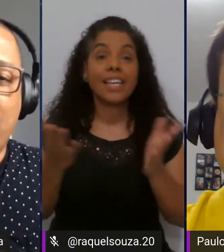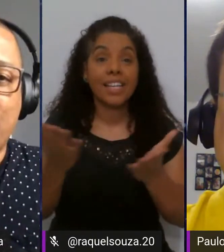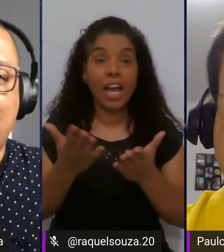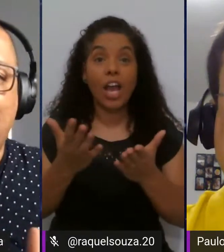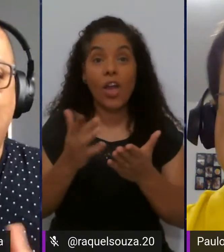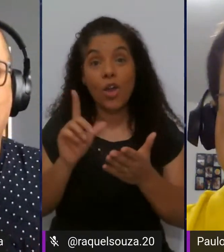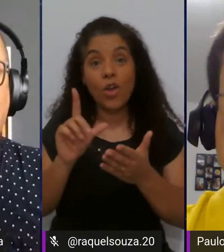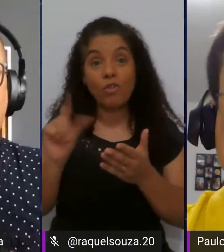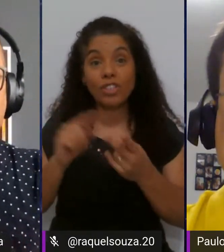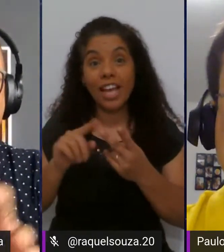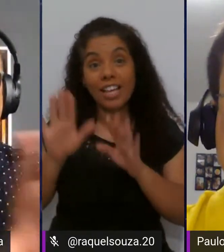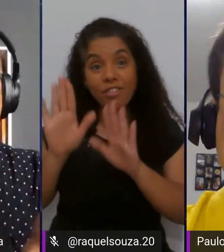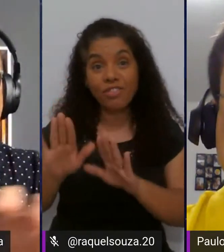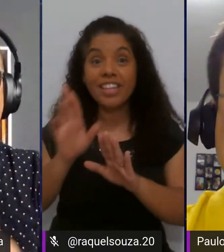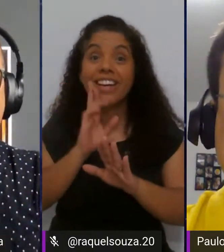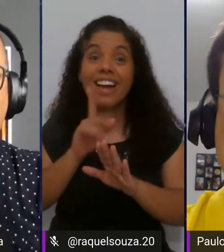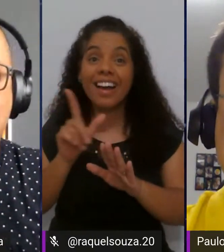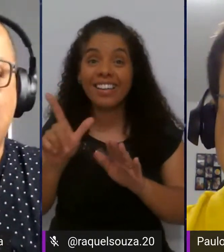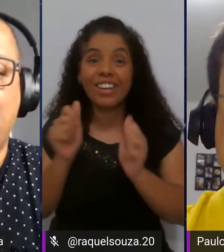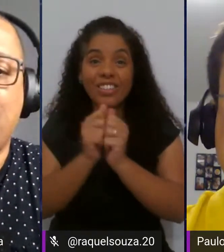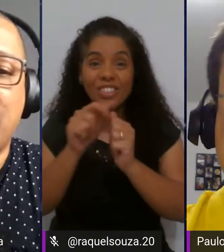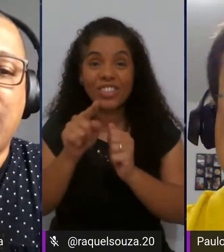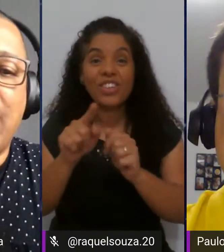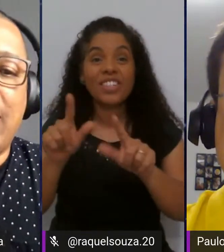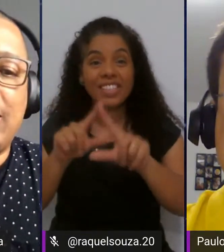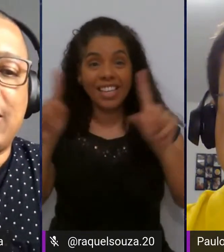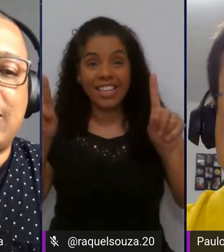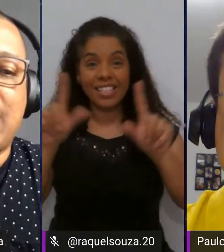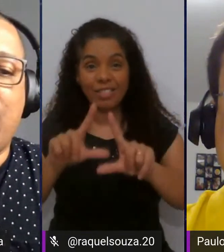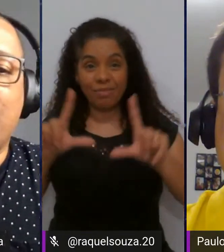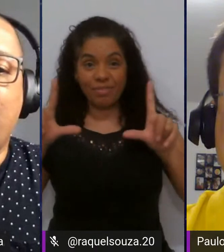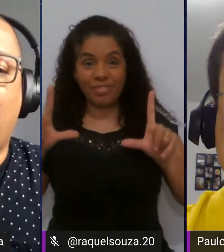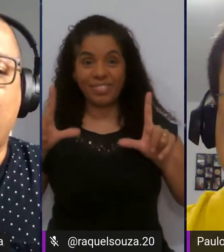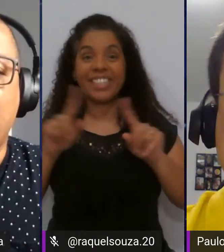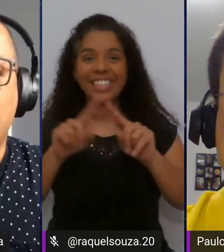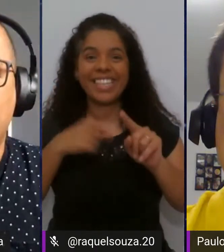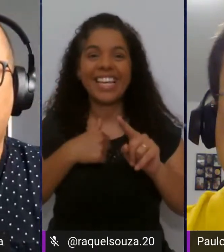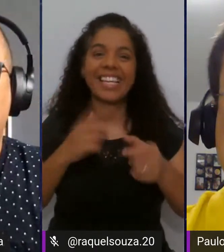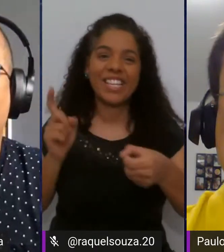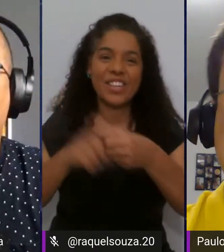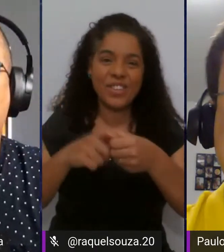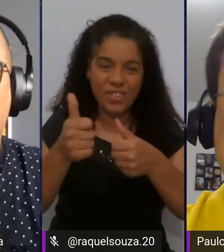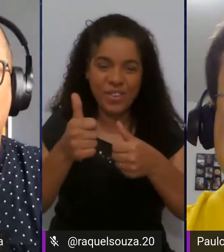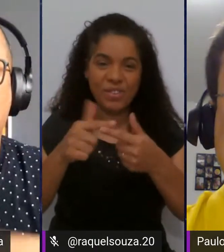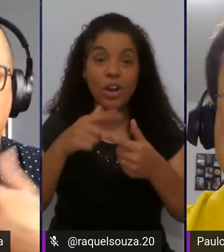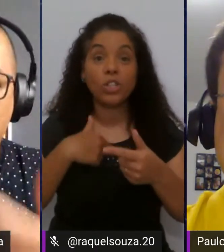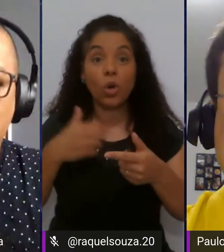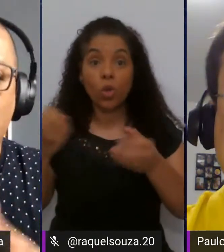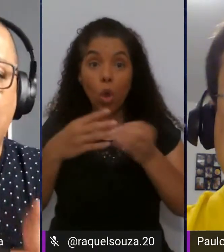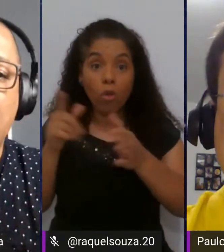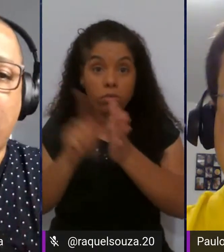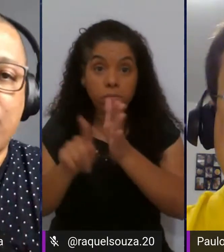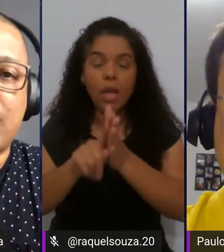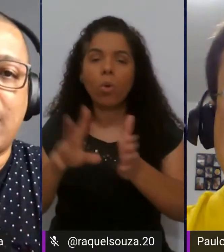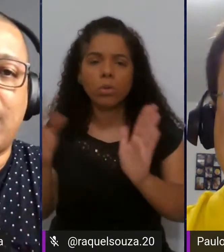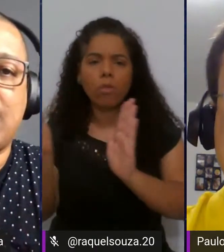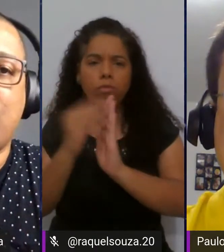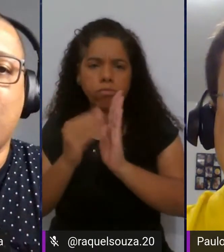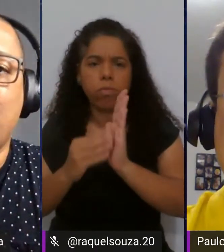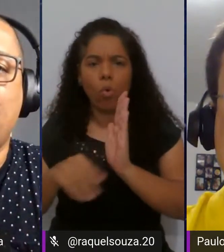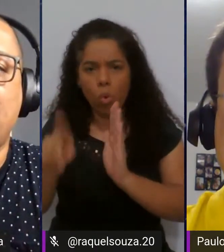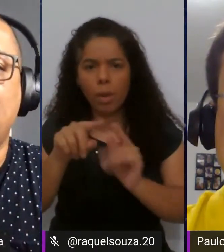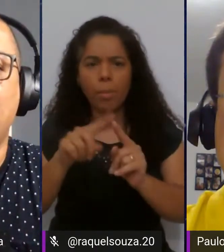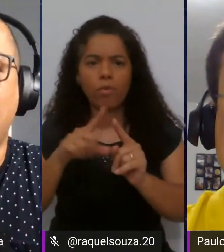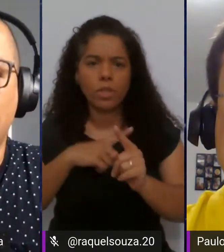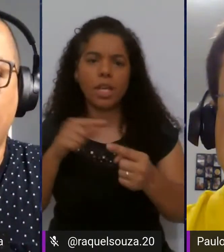tá bom? Para que você e a Raquel aqui fiquem ocupando a tela toda, e já já eu volto. Quando tiver novas perguntas, vou colocando para você aqui,